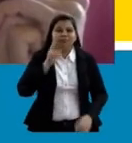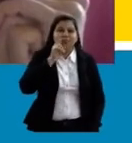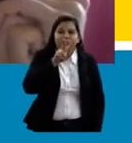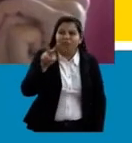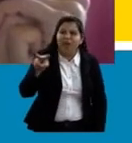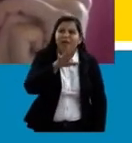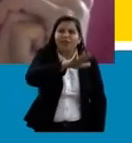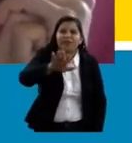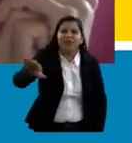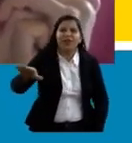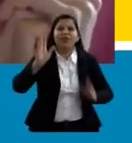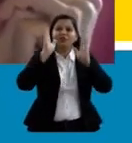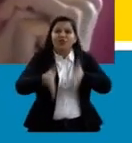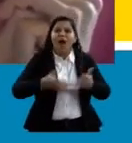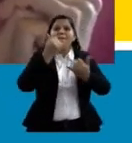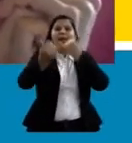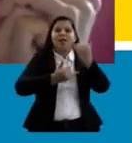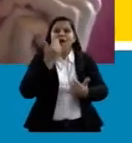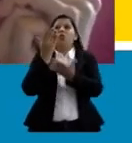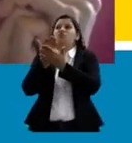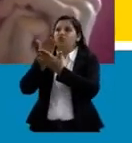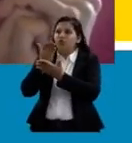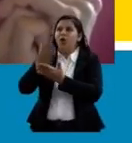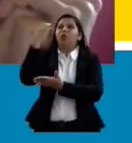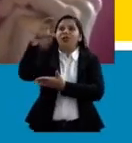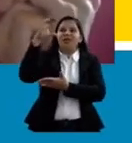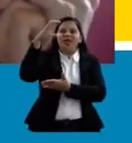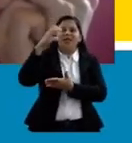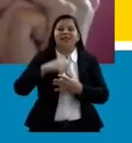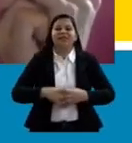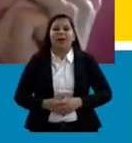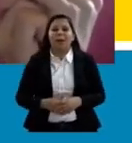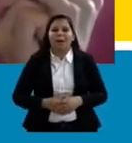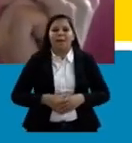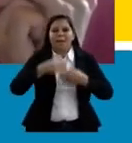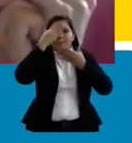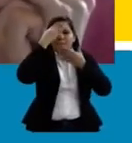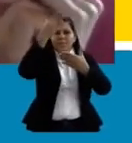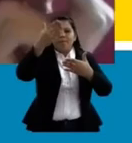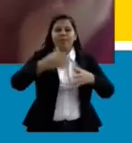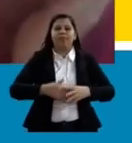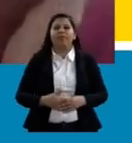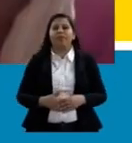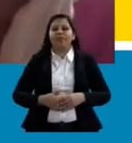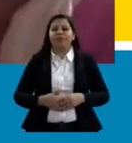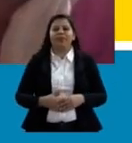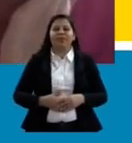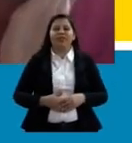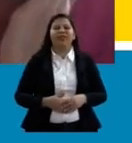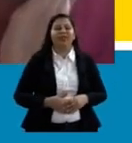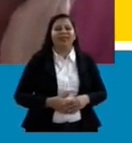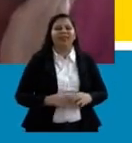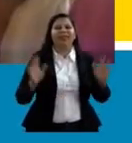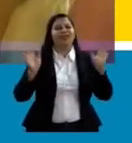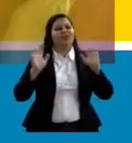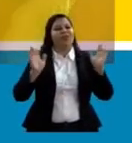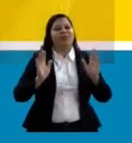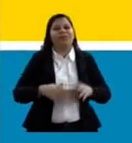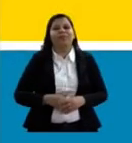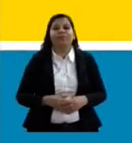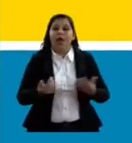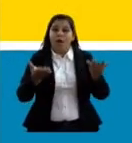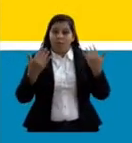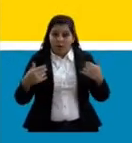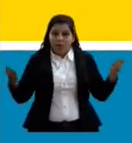brincando e estudando, claro. A ciência. Obrigada. Tchau, tchau. Tchau, Bruno. Vamos, então,